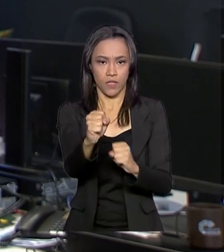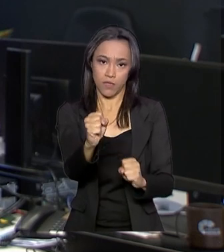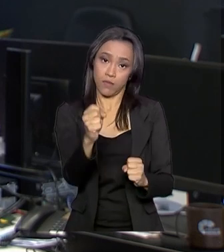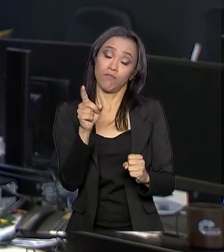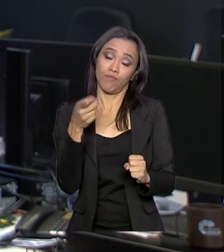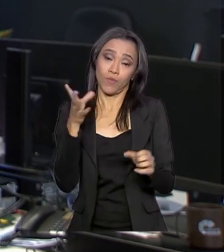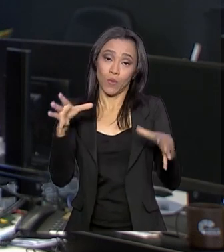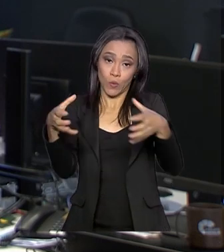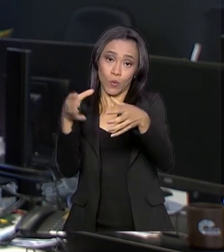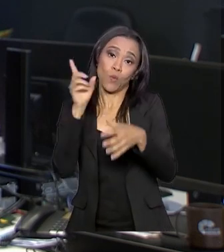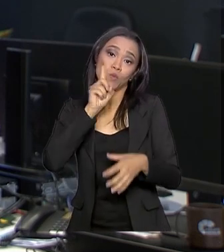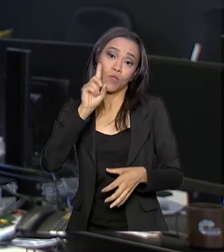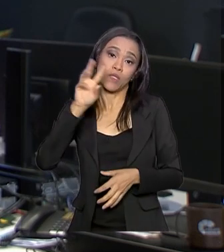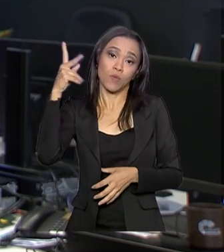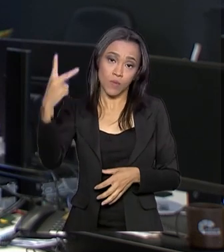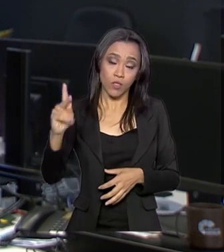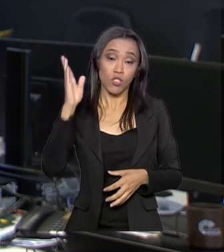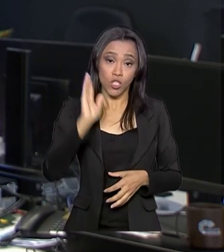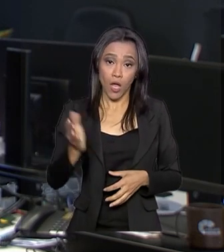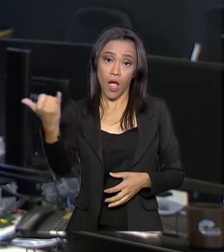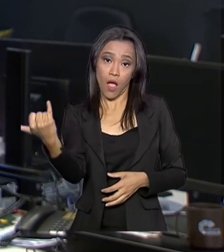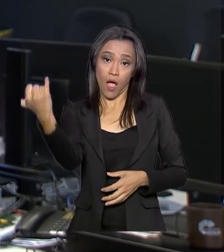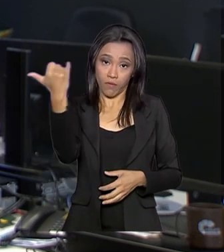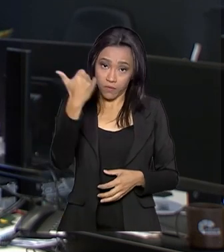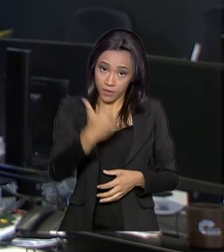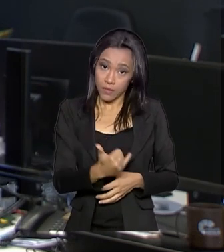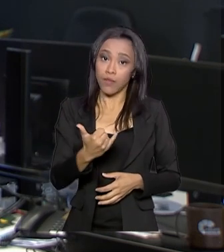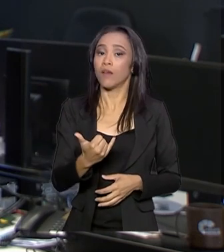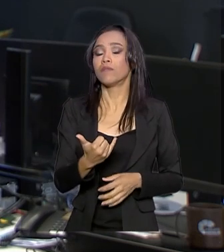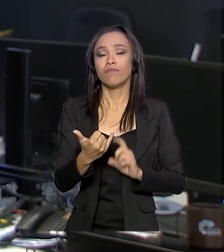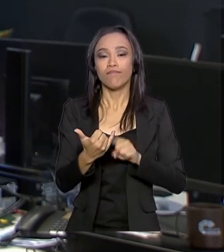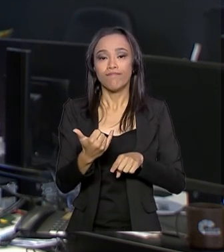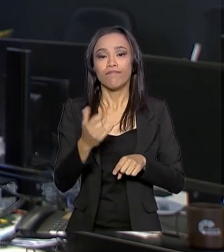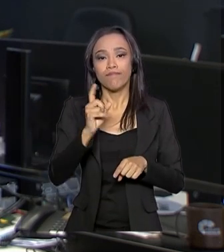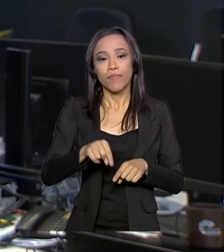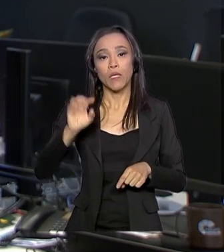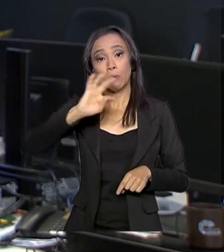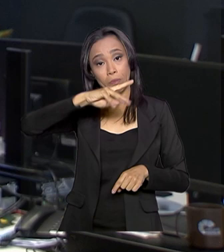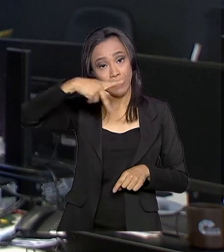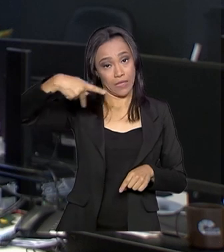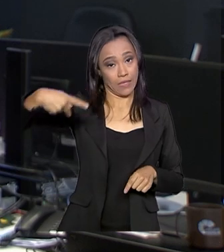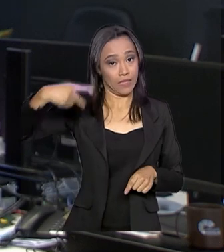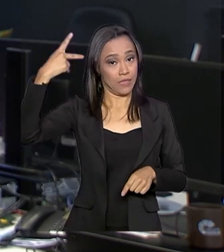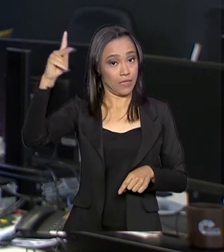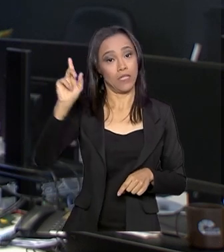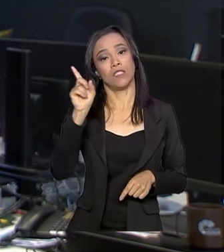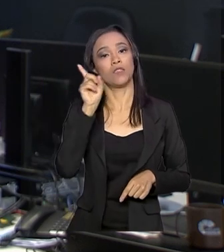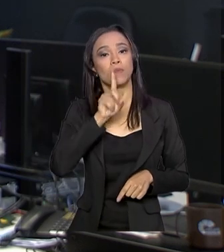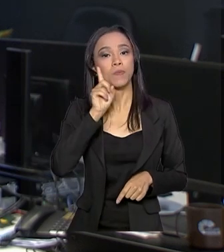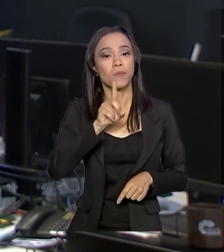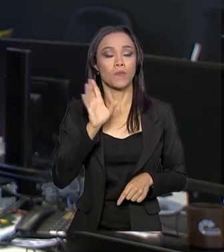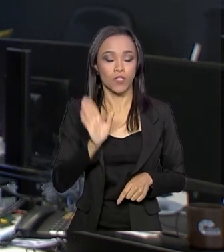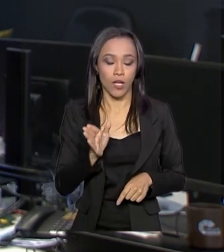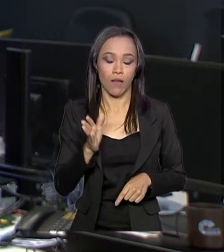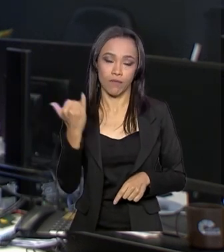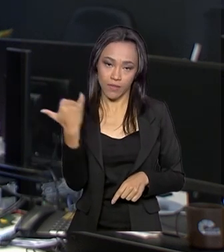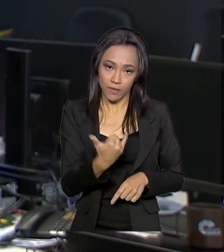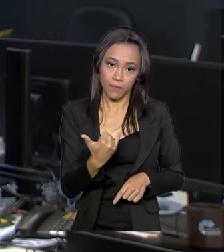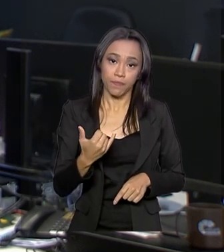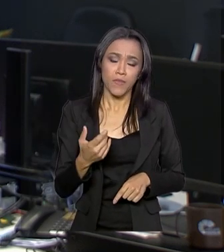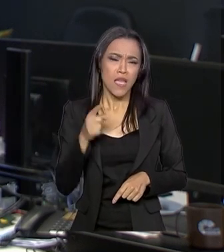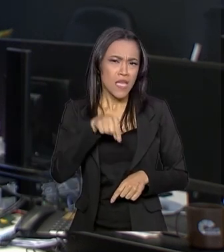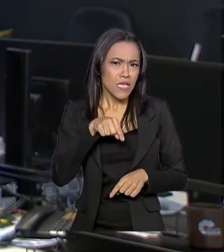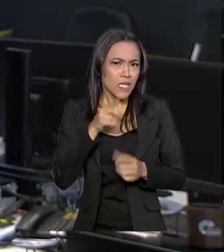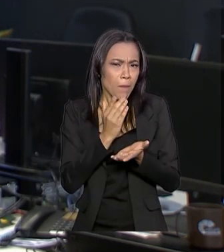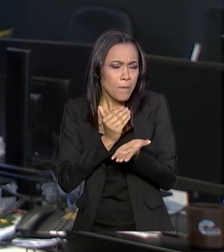Unidos. O comunicado já foi encaminhado para o Departamento de Estado pelo presidente americano. Na prática, é um primeiro